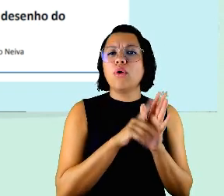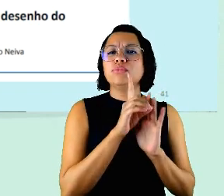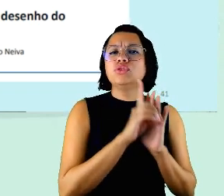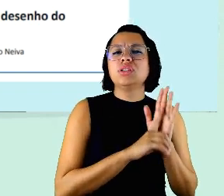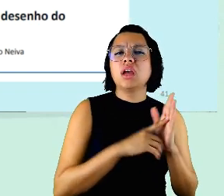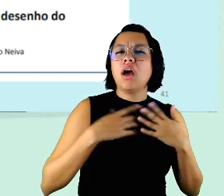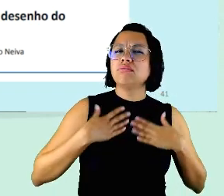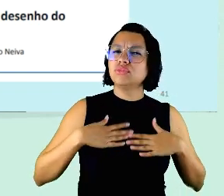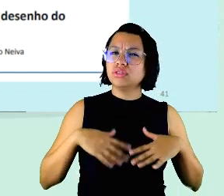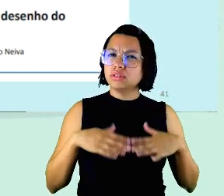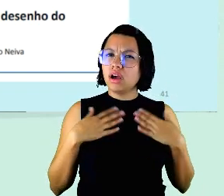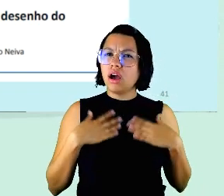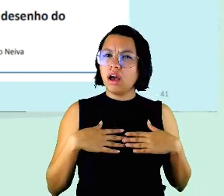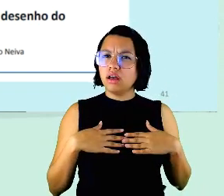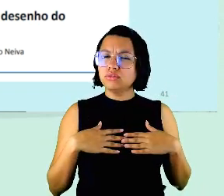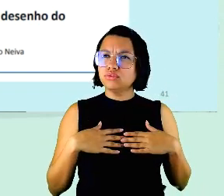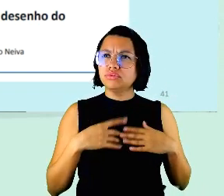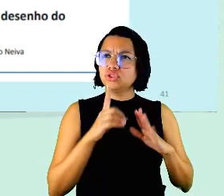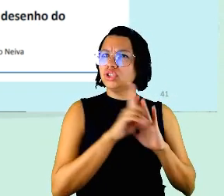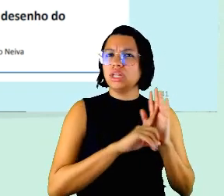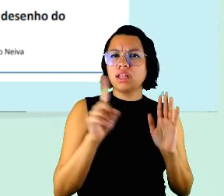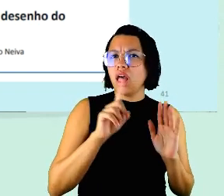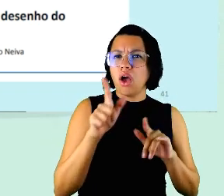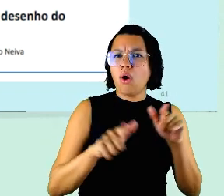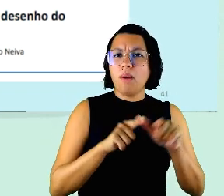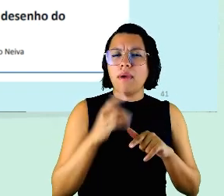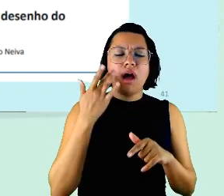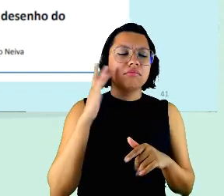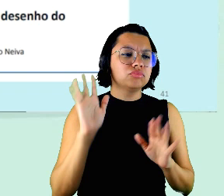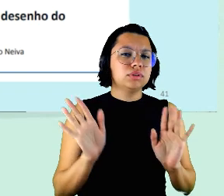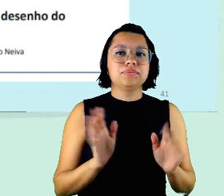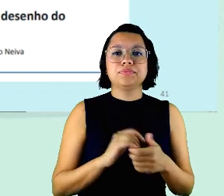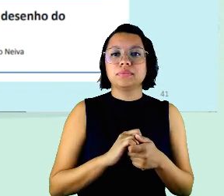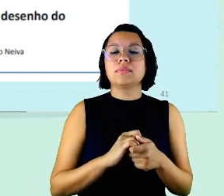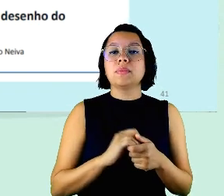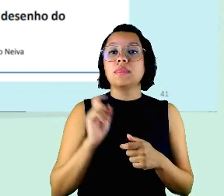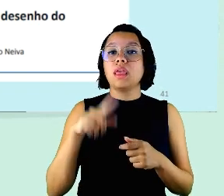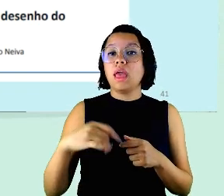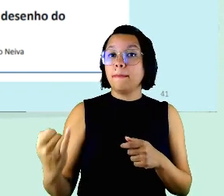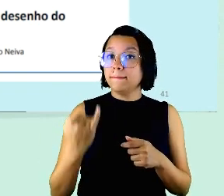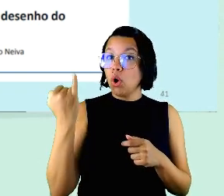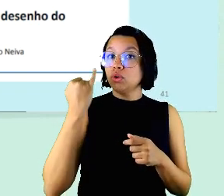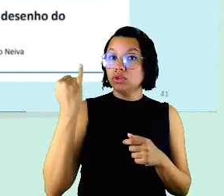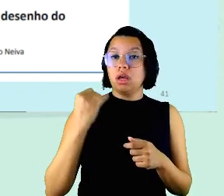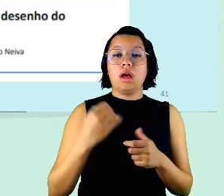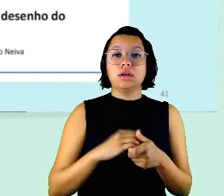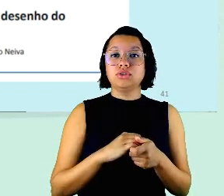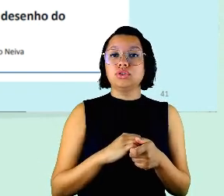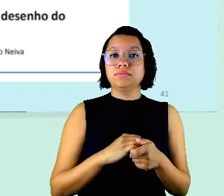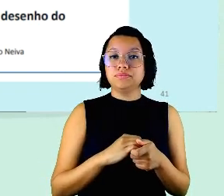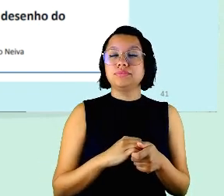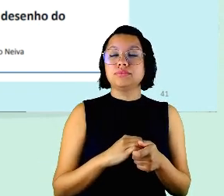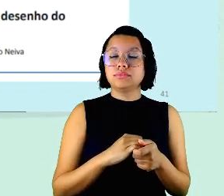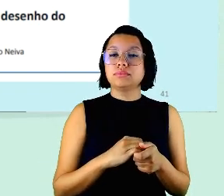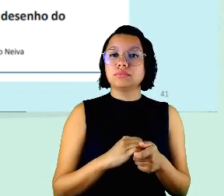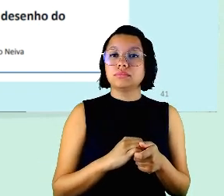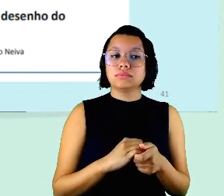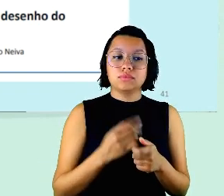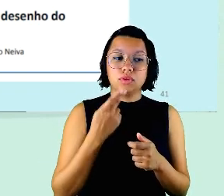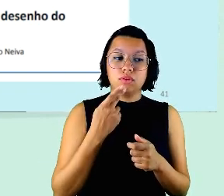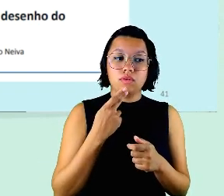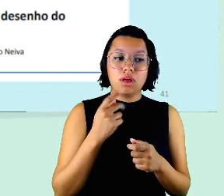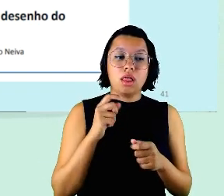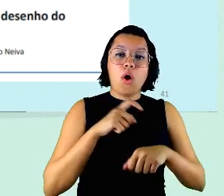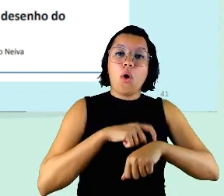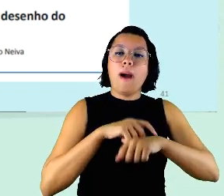descanso o direito ao não trabalhar né que é algo muito importante da gente delimitar horário pode ser